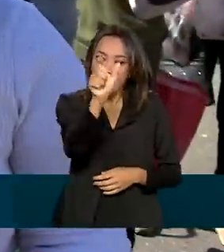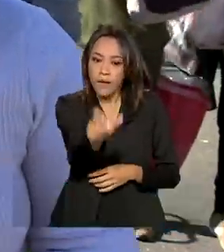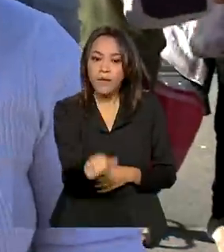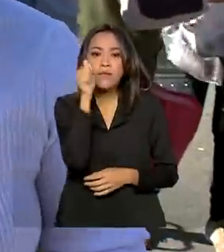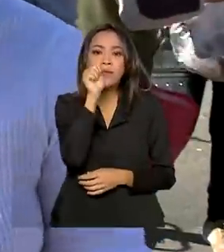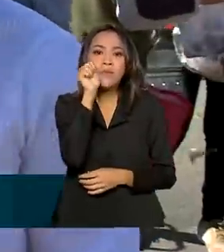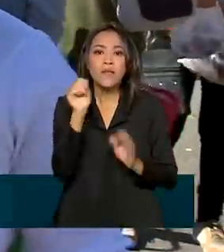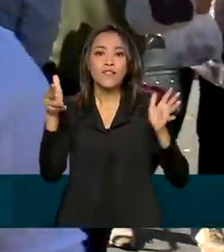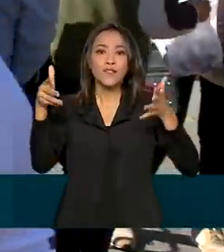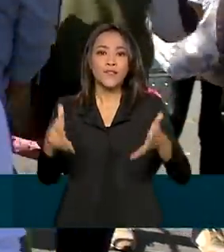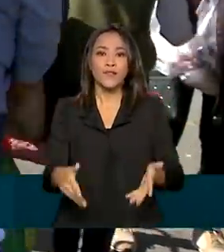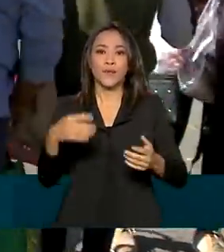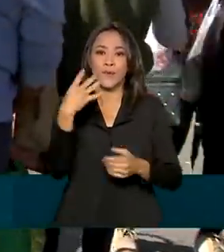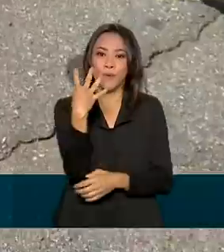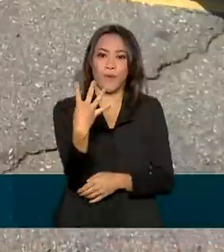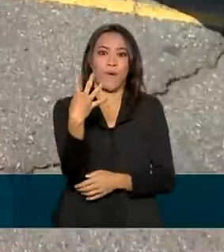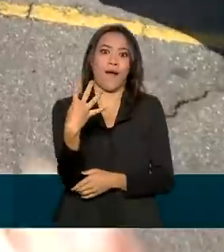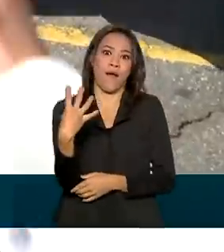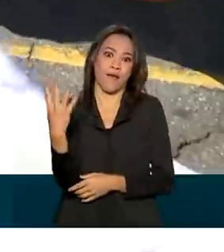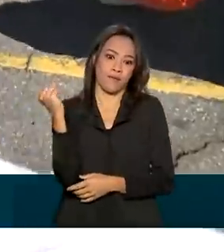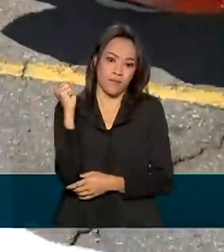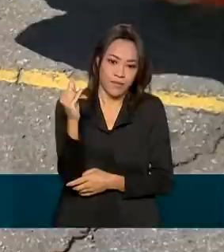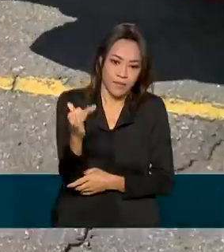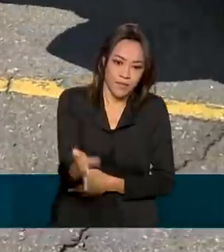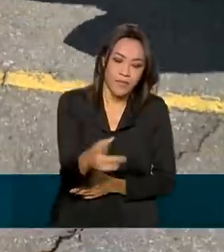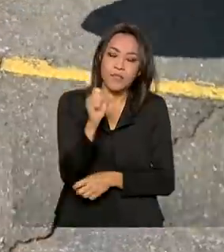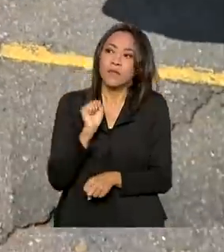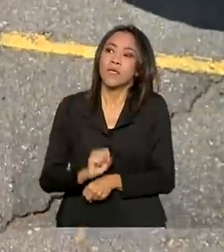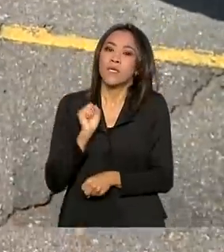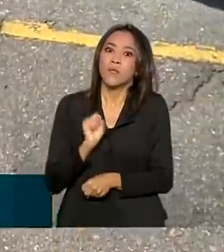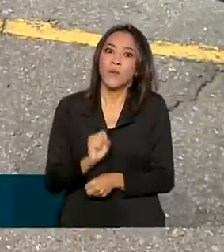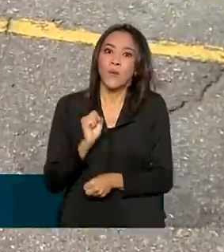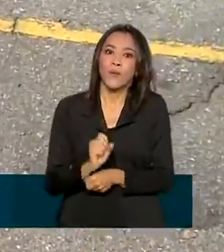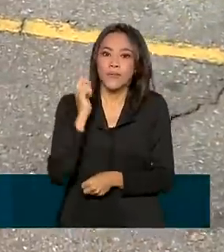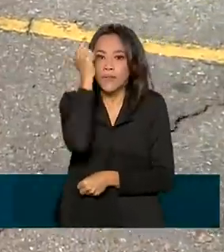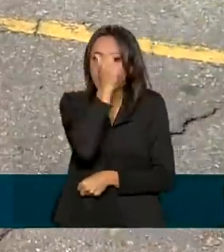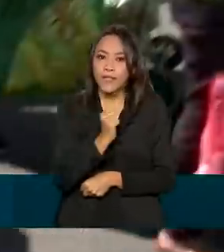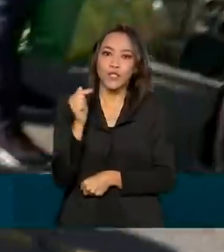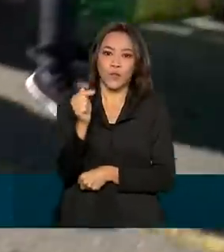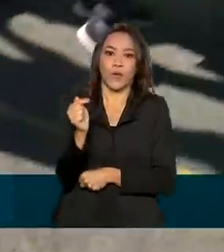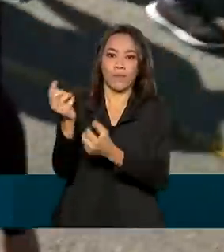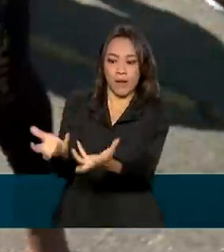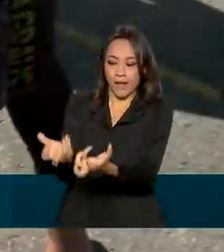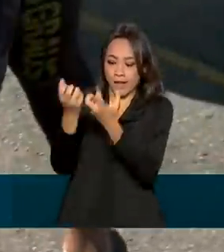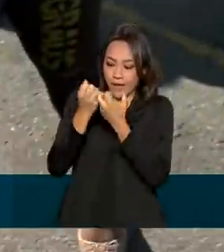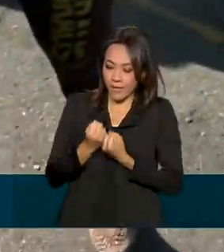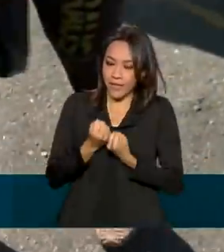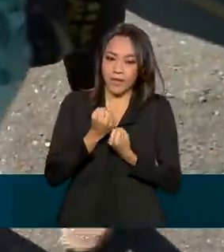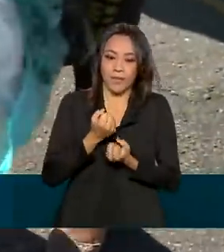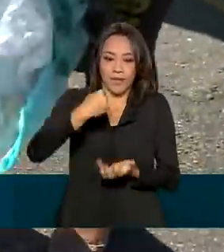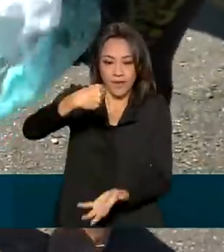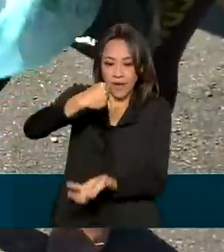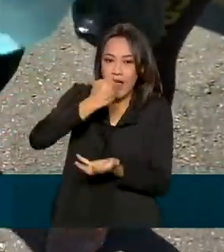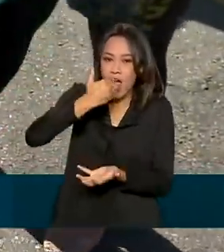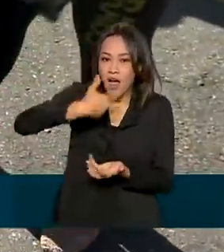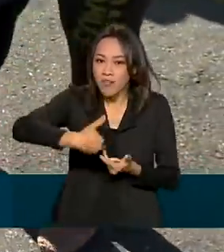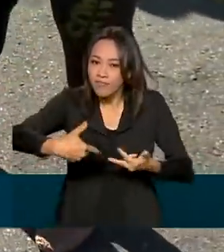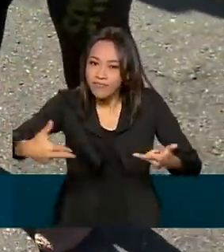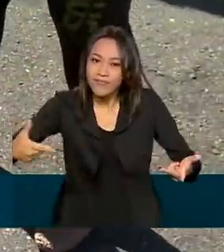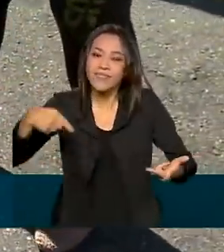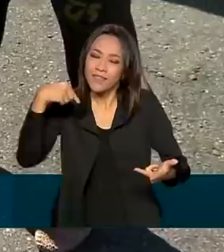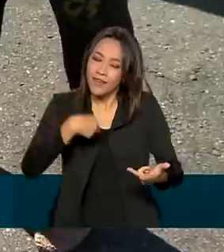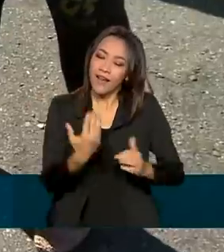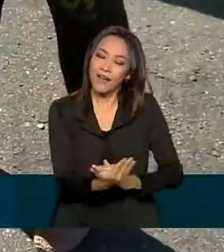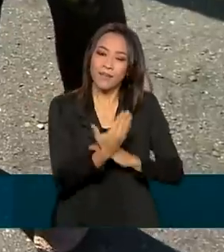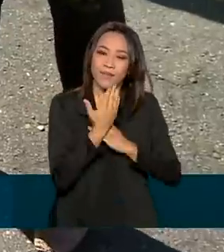chegou por volta das 4 da manhã e esperou 7 horas para garantir a doação. Frutas e legumes que vão fazer a diferença